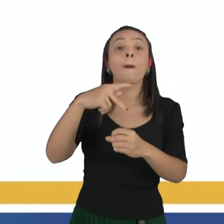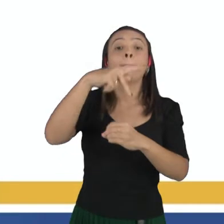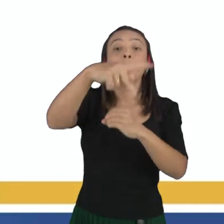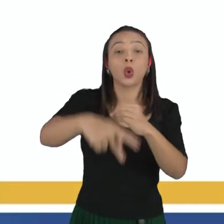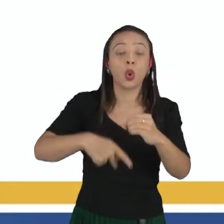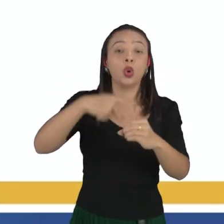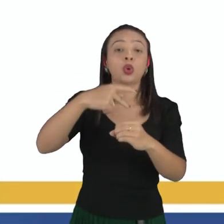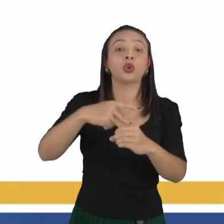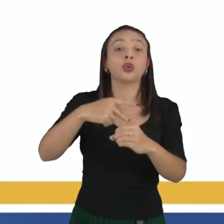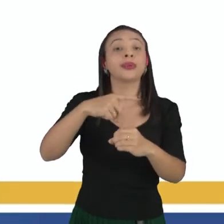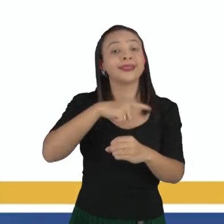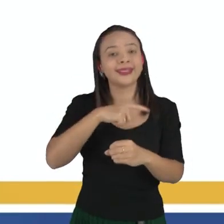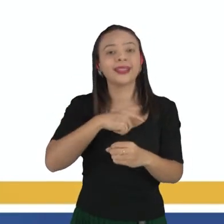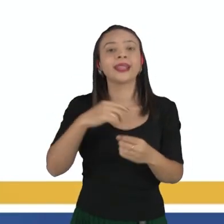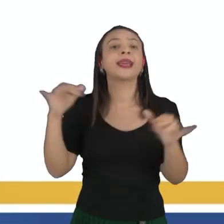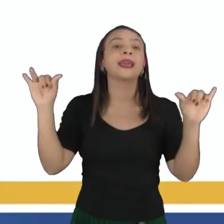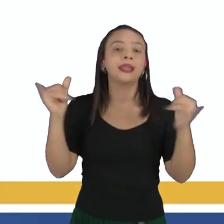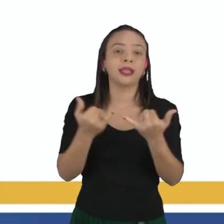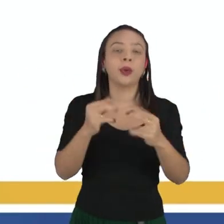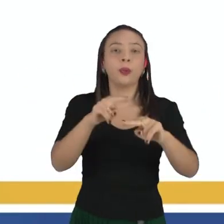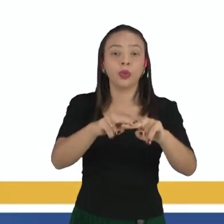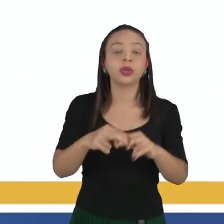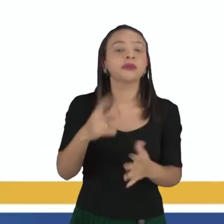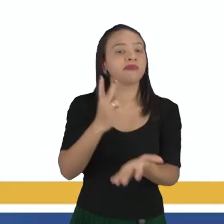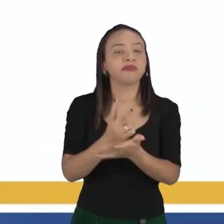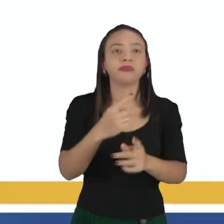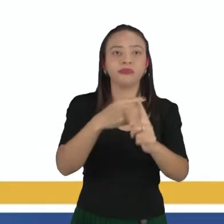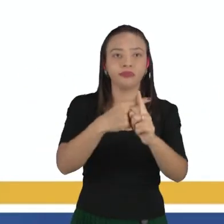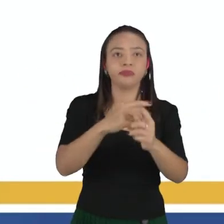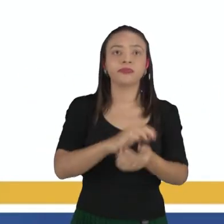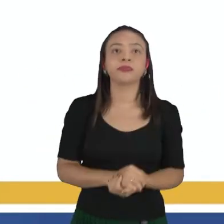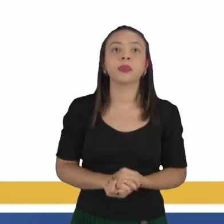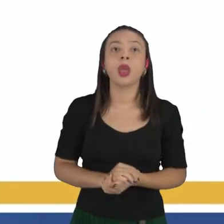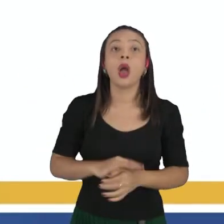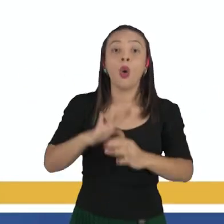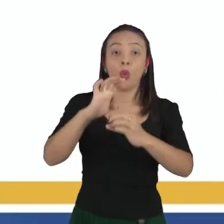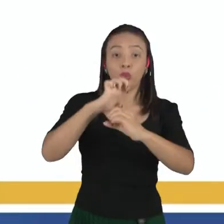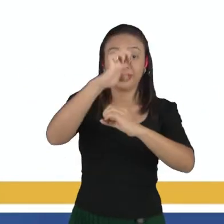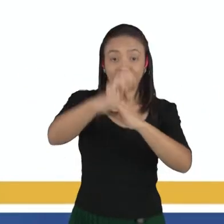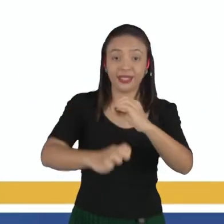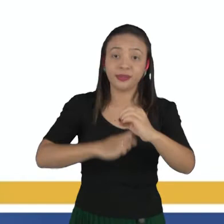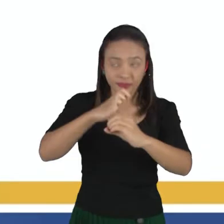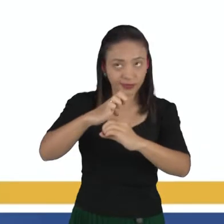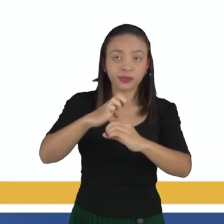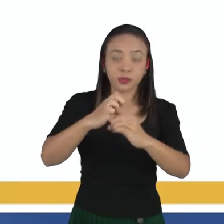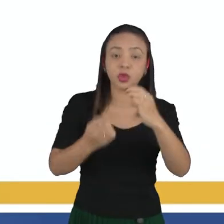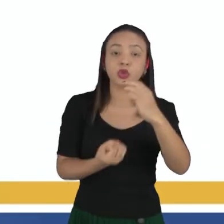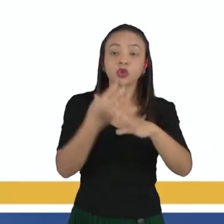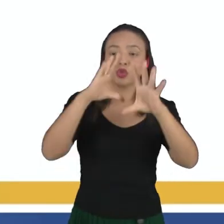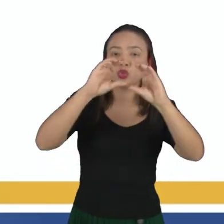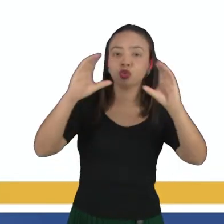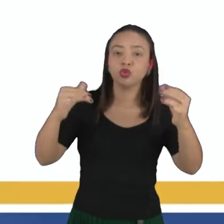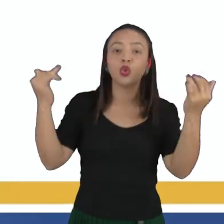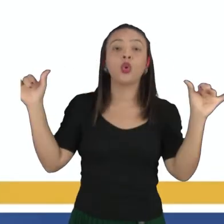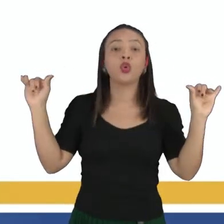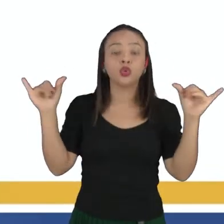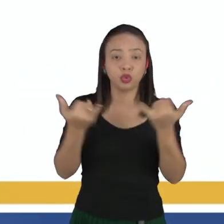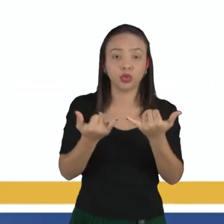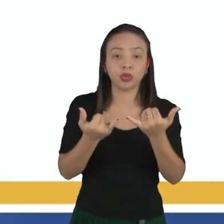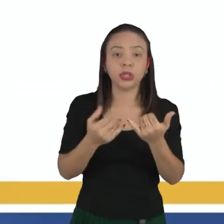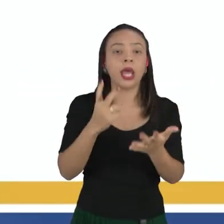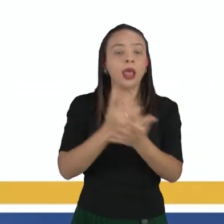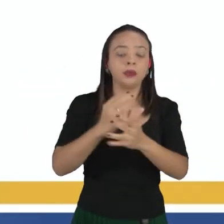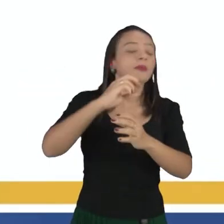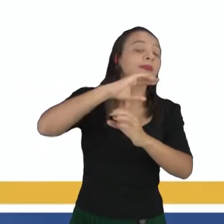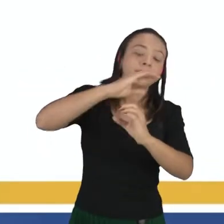positivamente. Segundo, os elétrons formam uma nuvem eletrônica ao redor do núcleo, se movimentam em